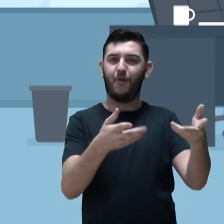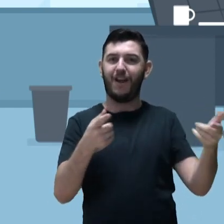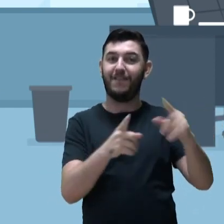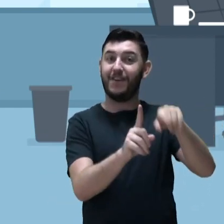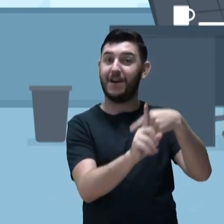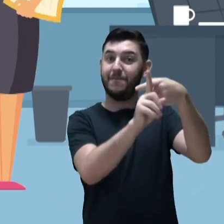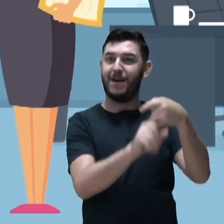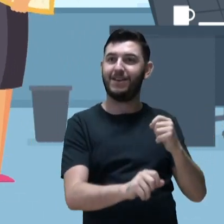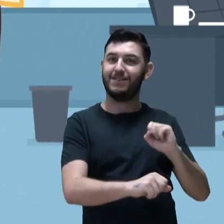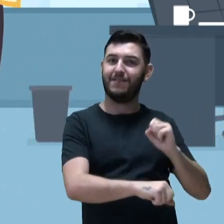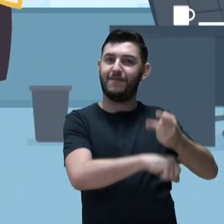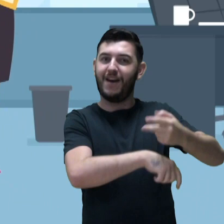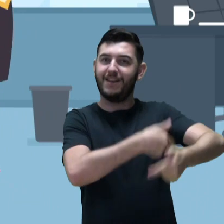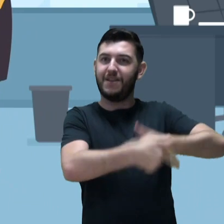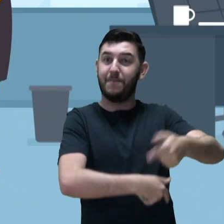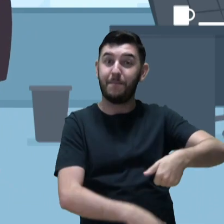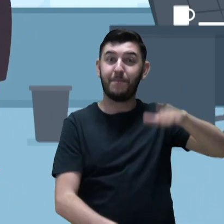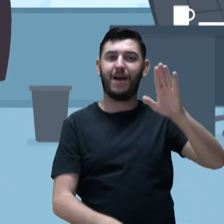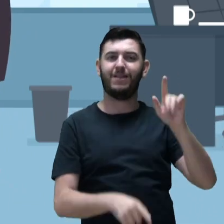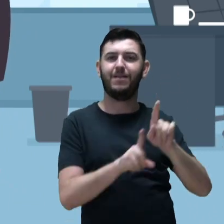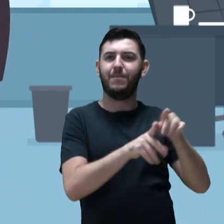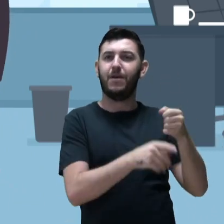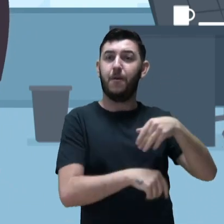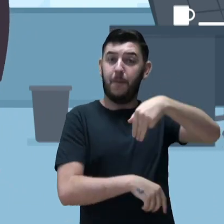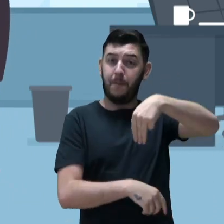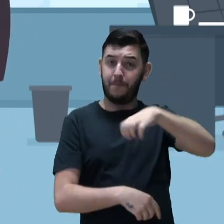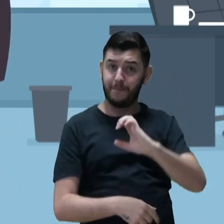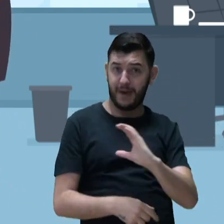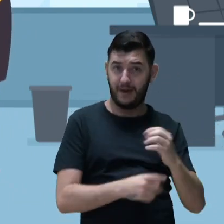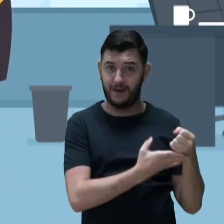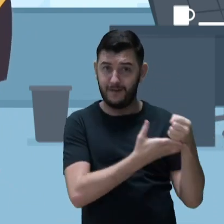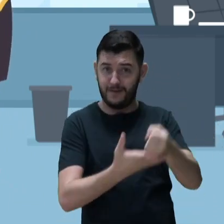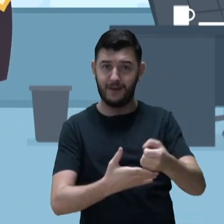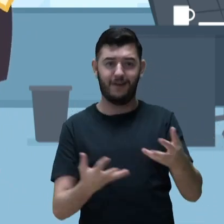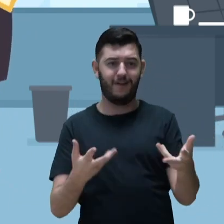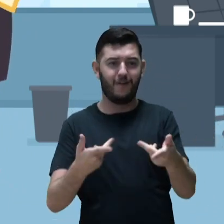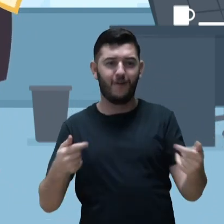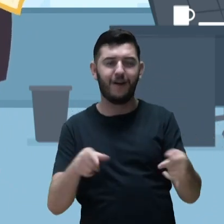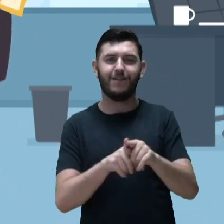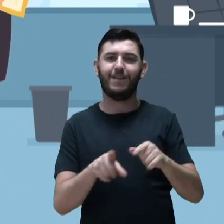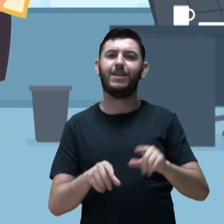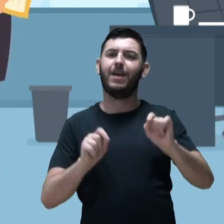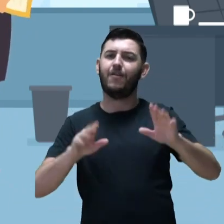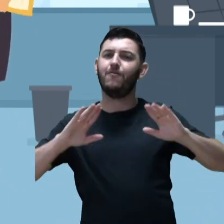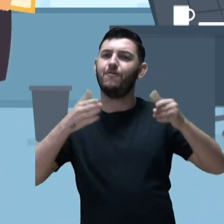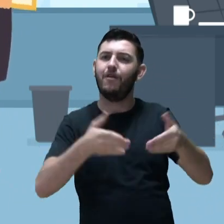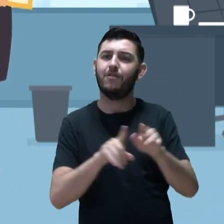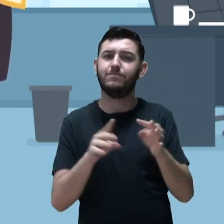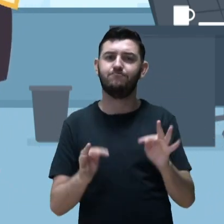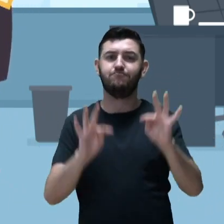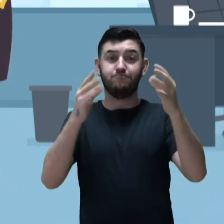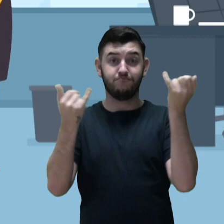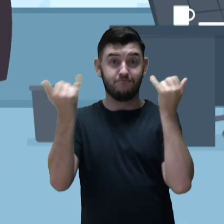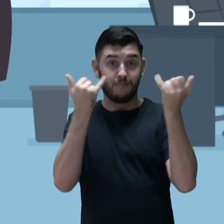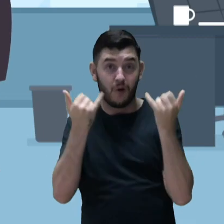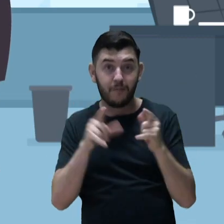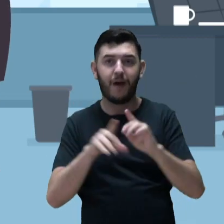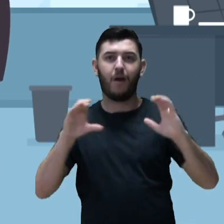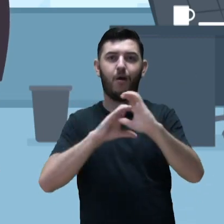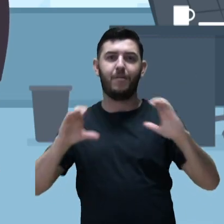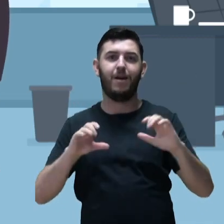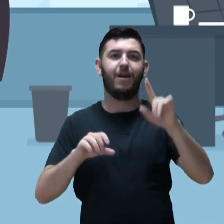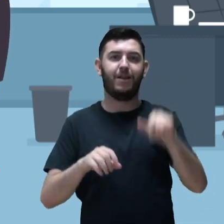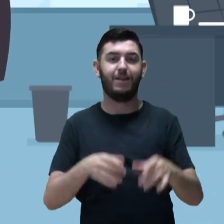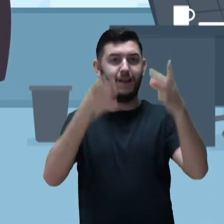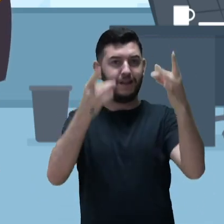MEC ofertou vagas de qualificação profissional em cursos de tecnologia da informação e comunicação, tendo como